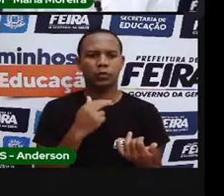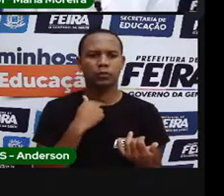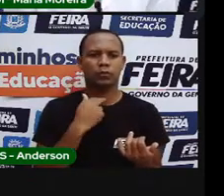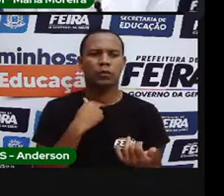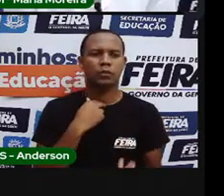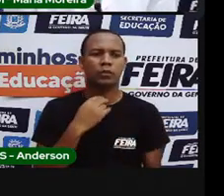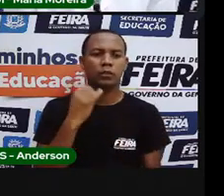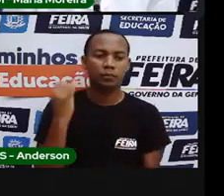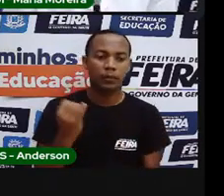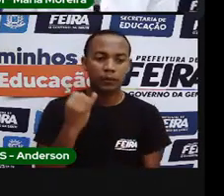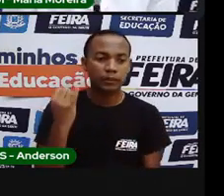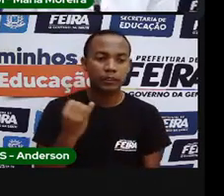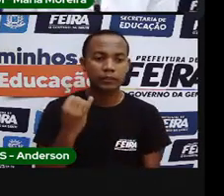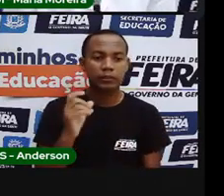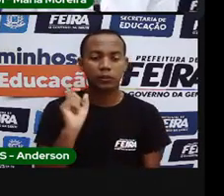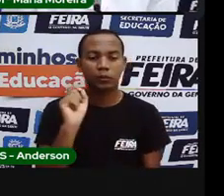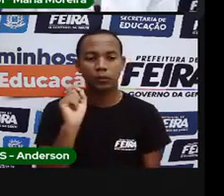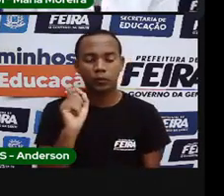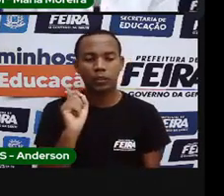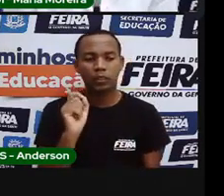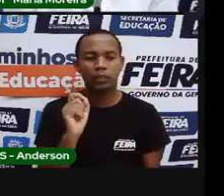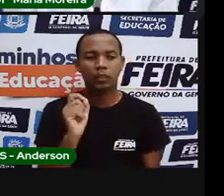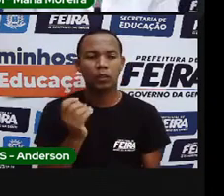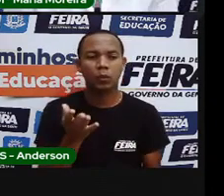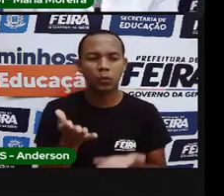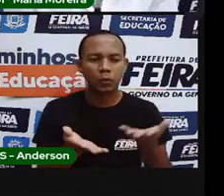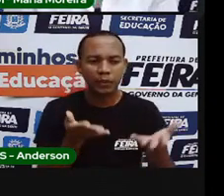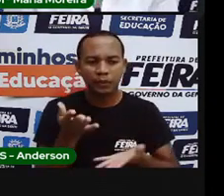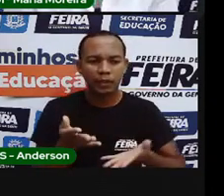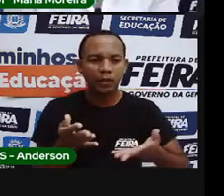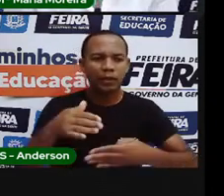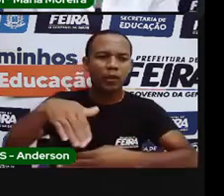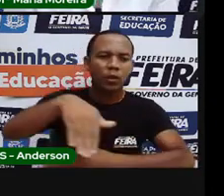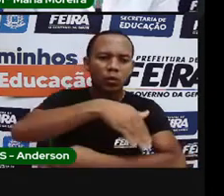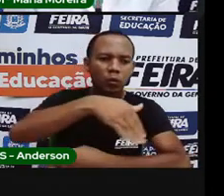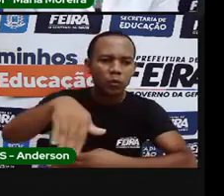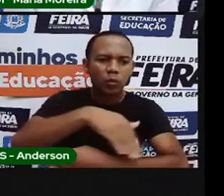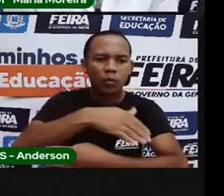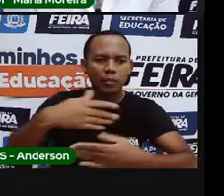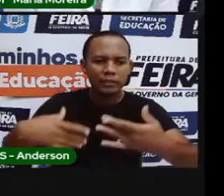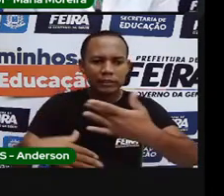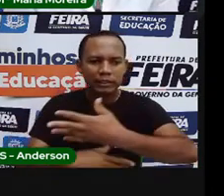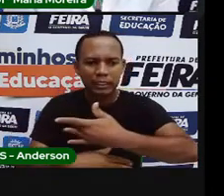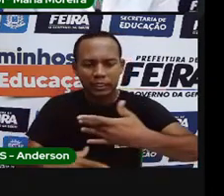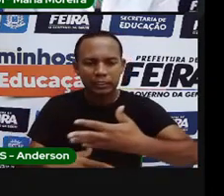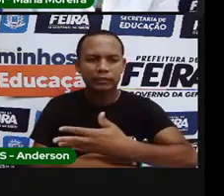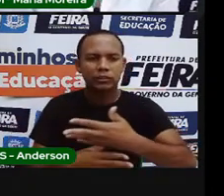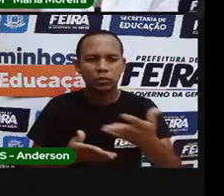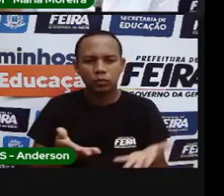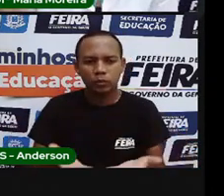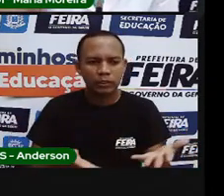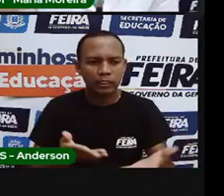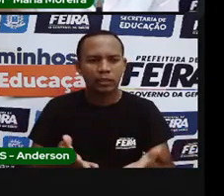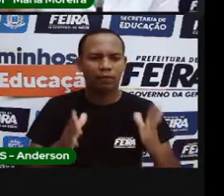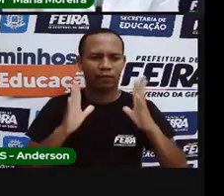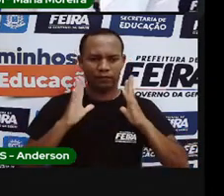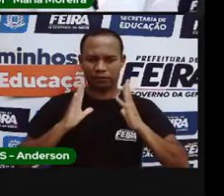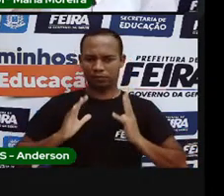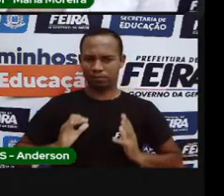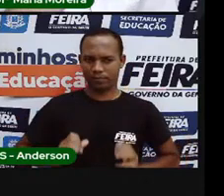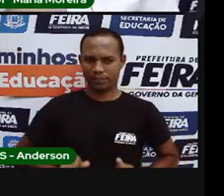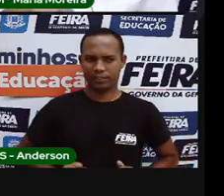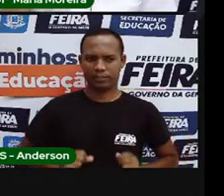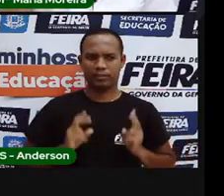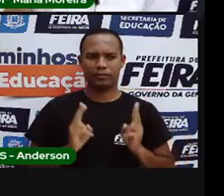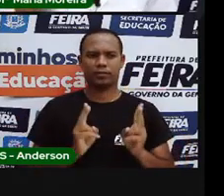importância de não se jogar o lixo na rua De não se jogar o lixo no chão Então, eu falo aqui várias vezes com